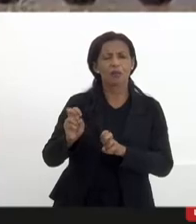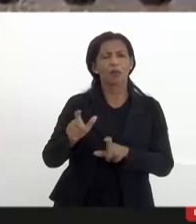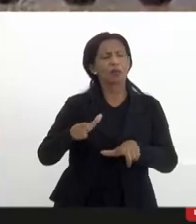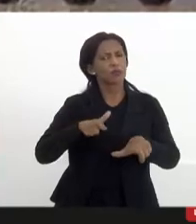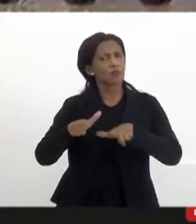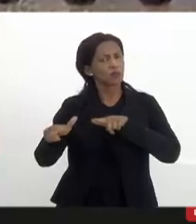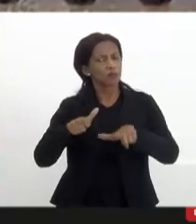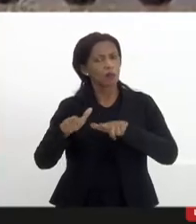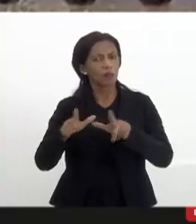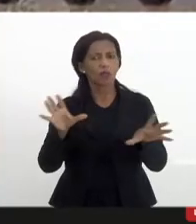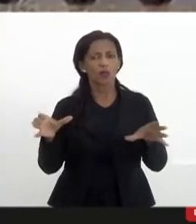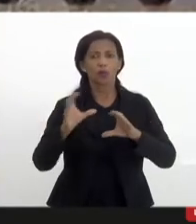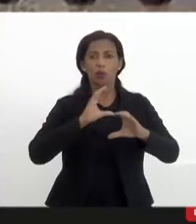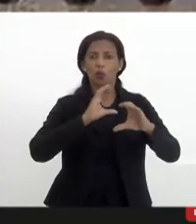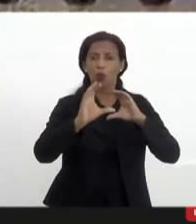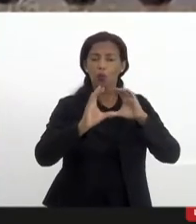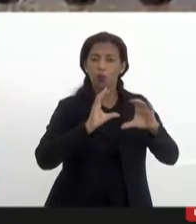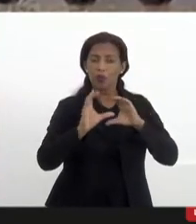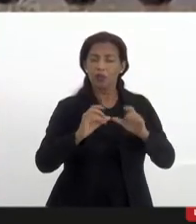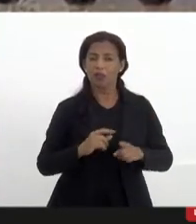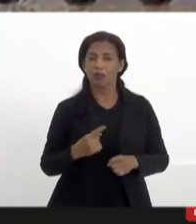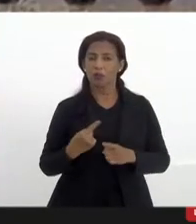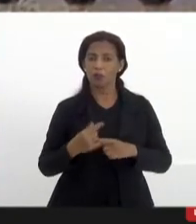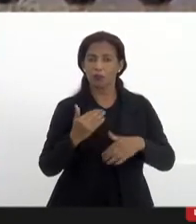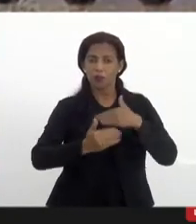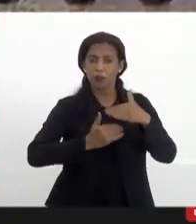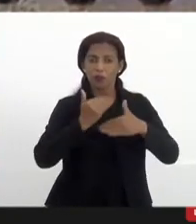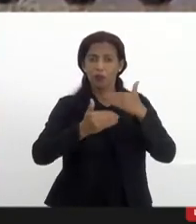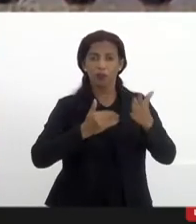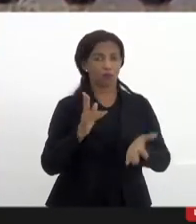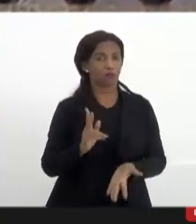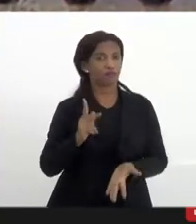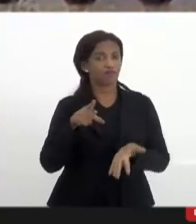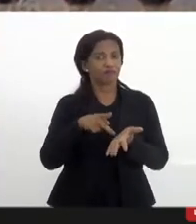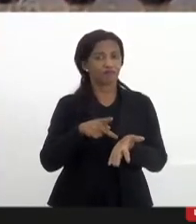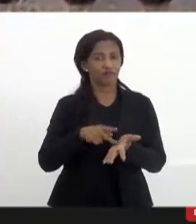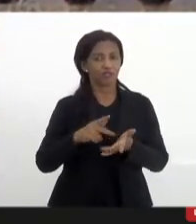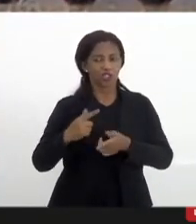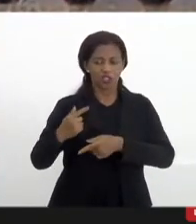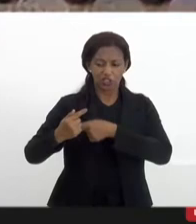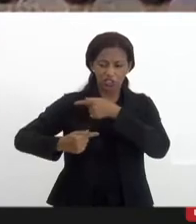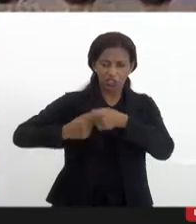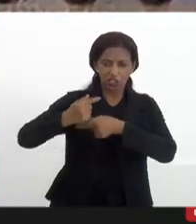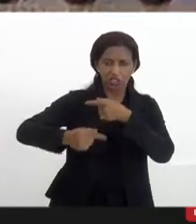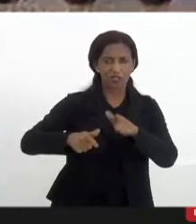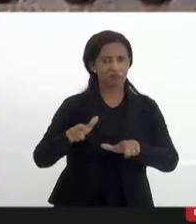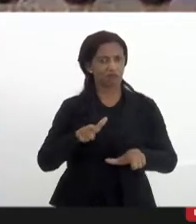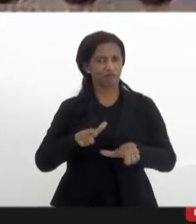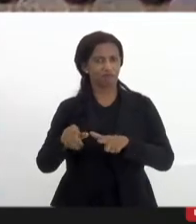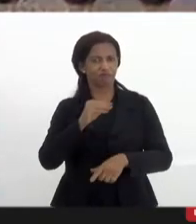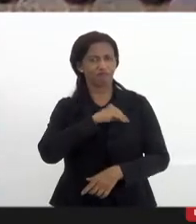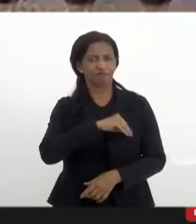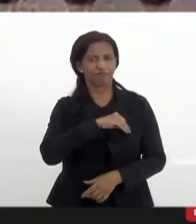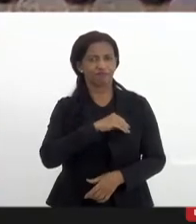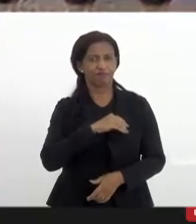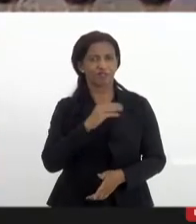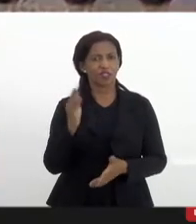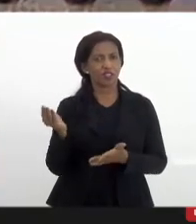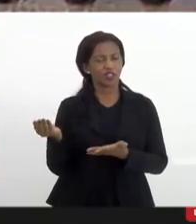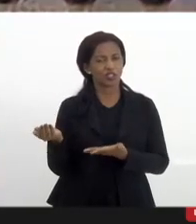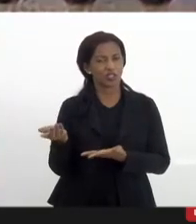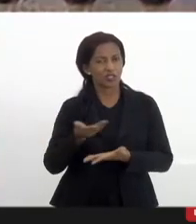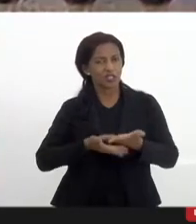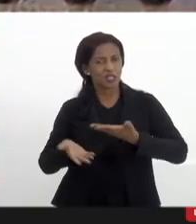trabalhadoras da comunicação porque é um processo real de geração de trabalho e renda de efetivação de